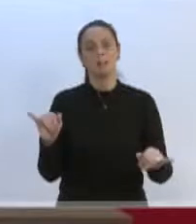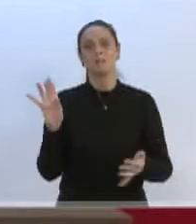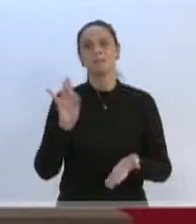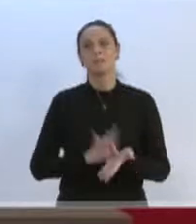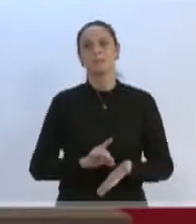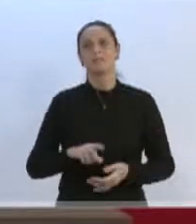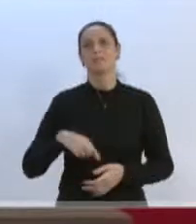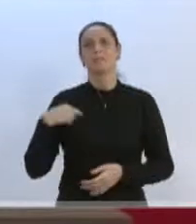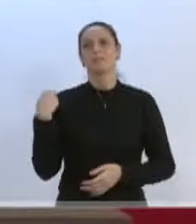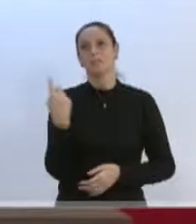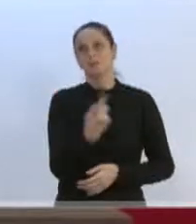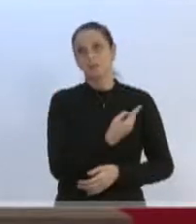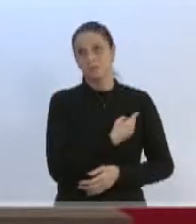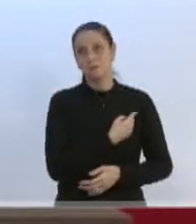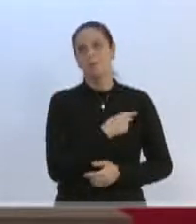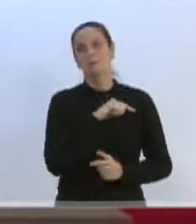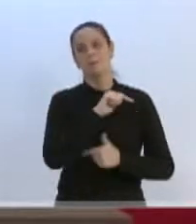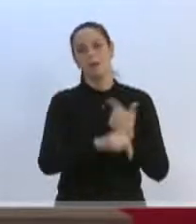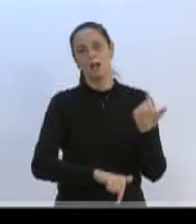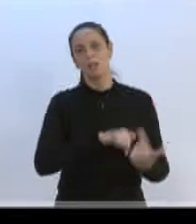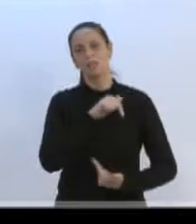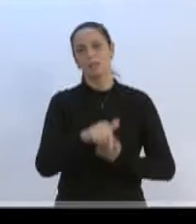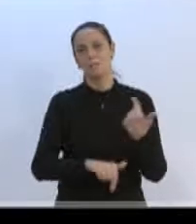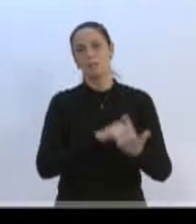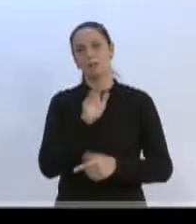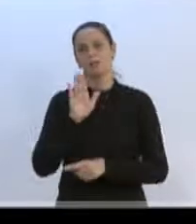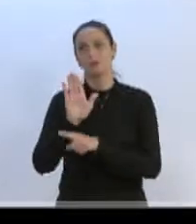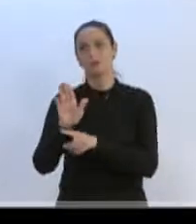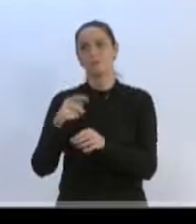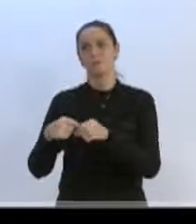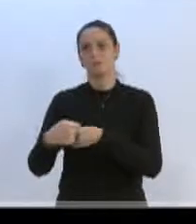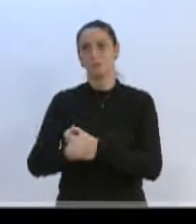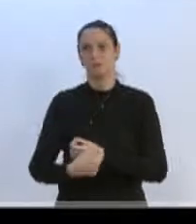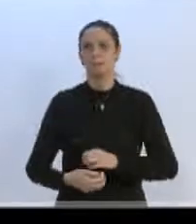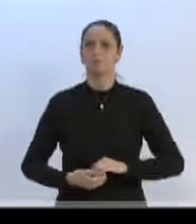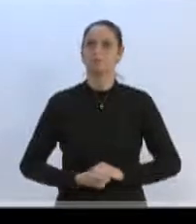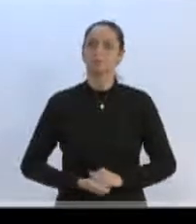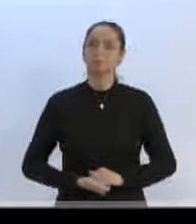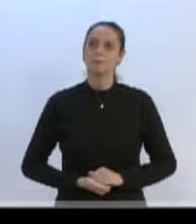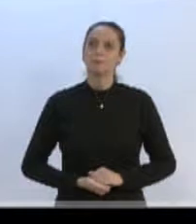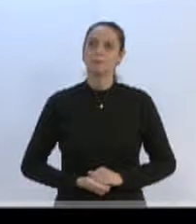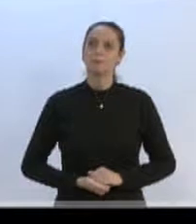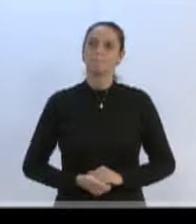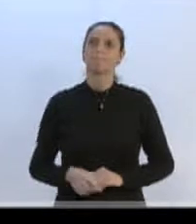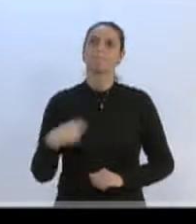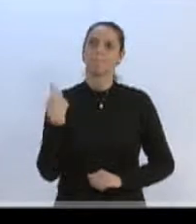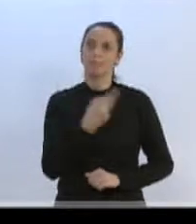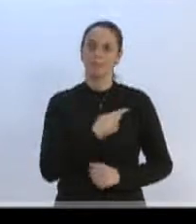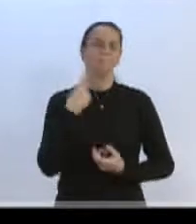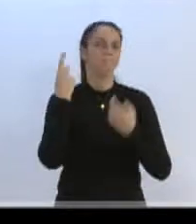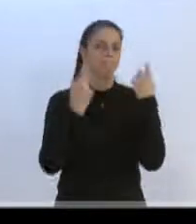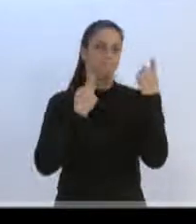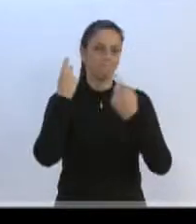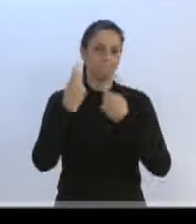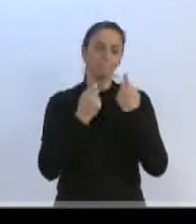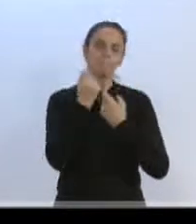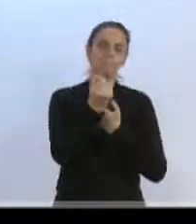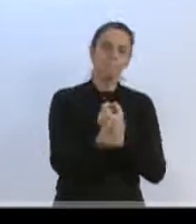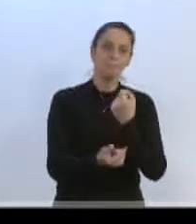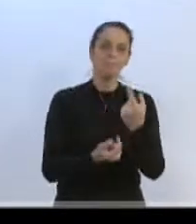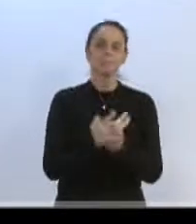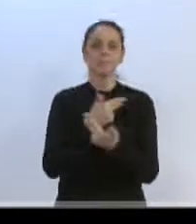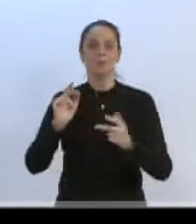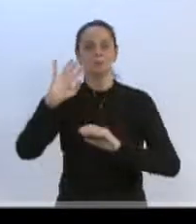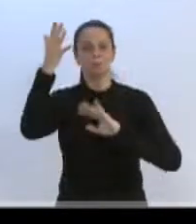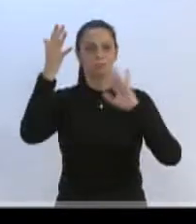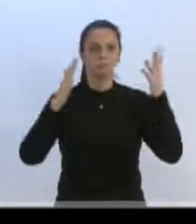está aí trabalhando em prol da nossa cidade. E nós estamos preocupados, preocupados com algumas coisas que estão